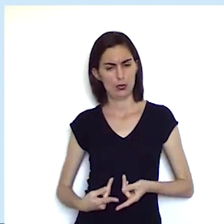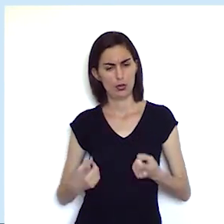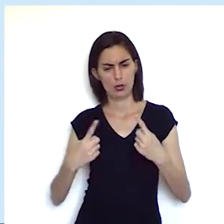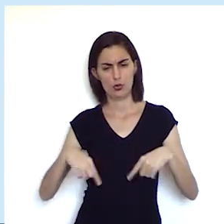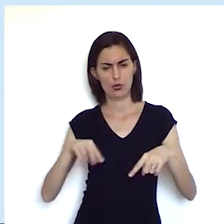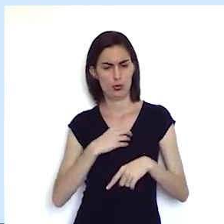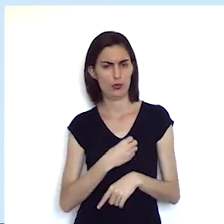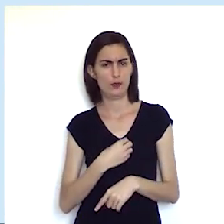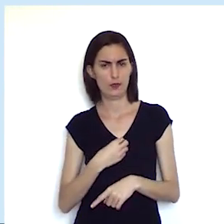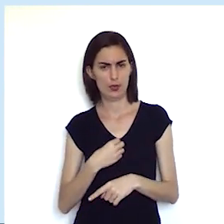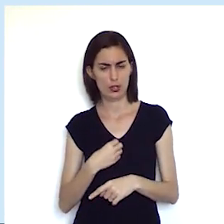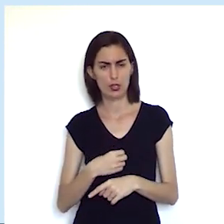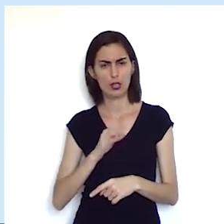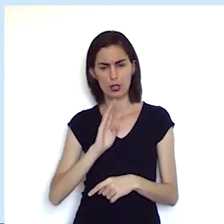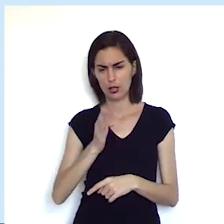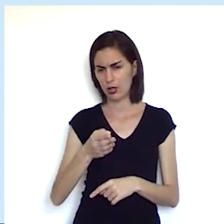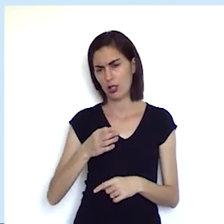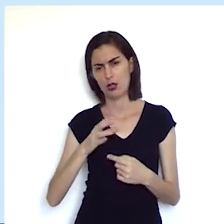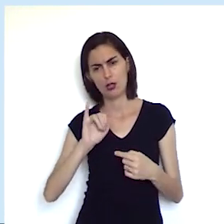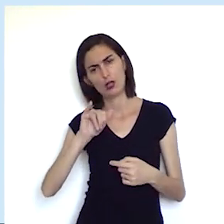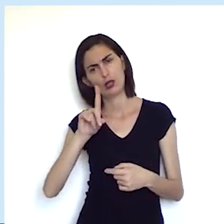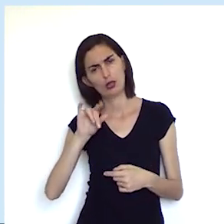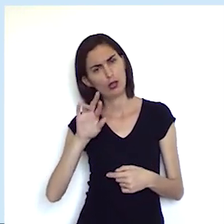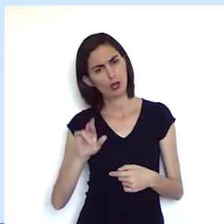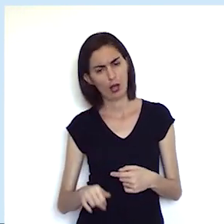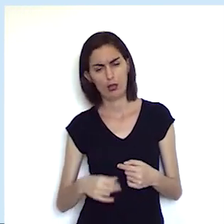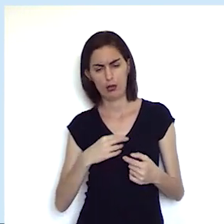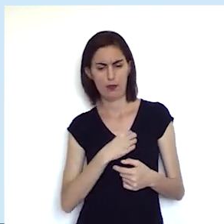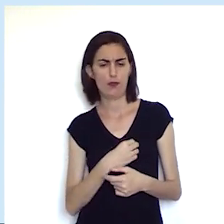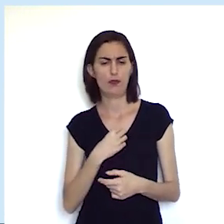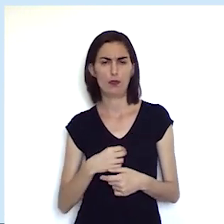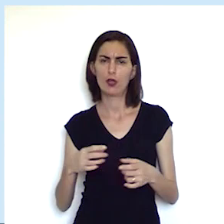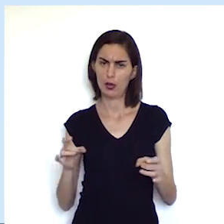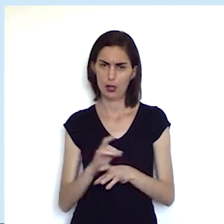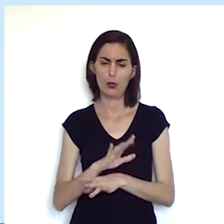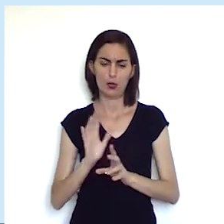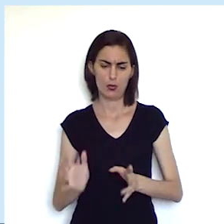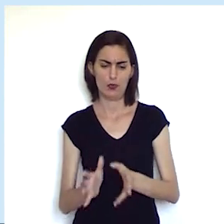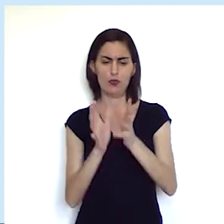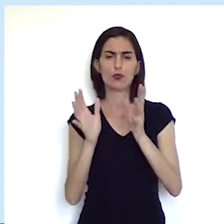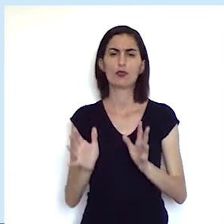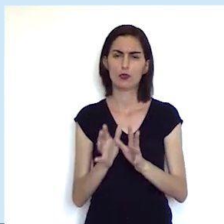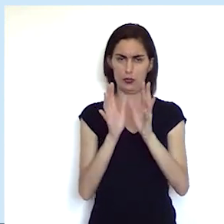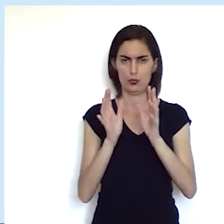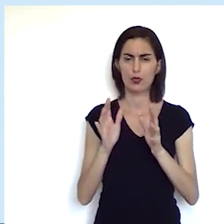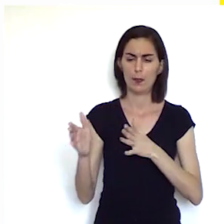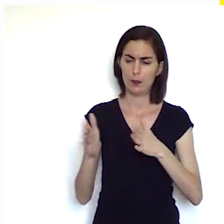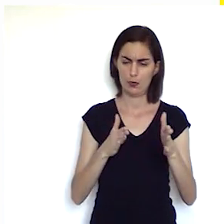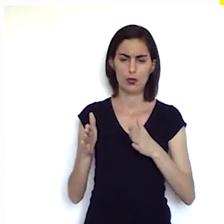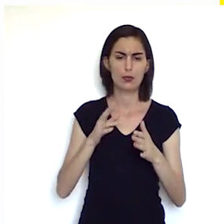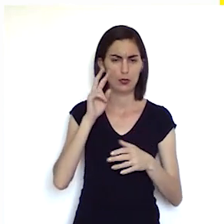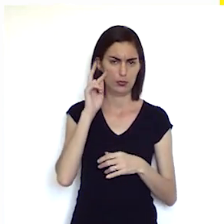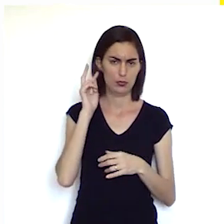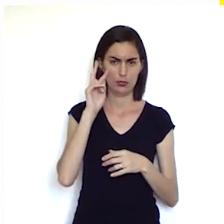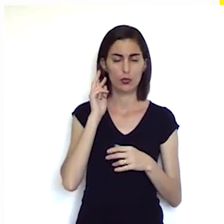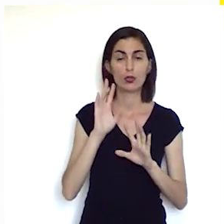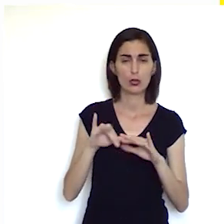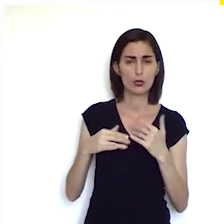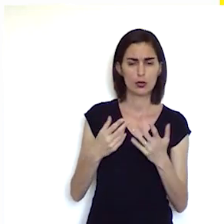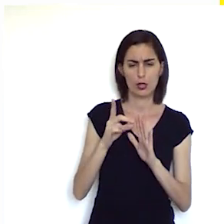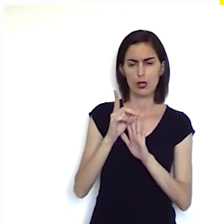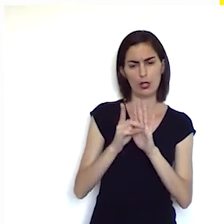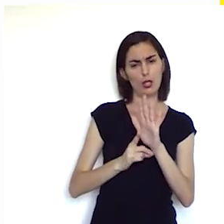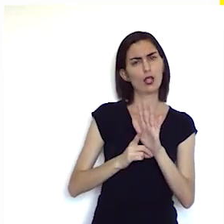vidas porque direta ou indiretamente nossas vidas terminam sendo influenciadas por esses momentos históricos então a